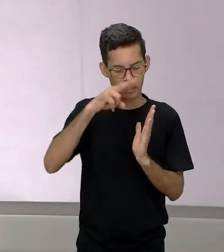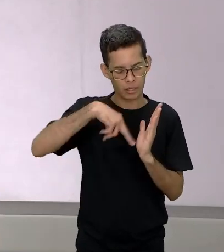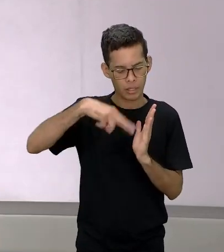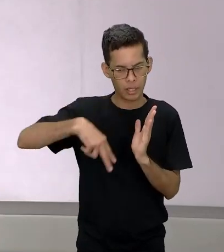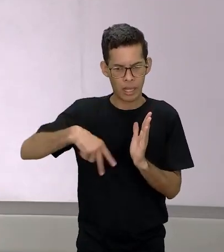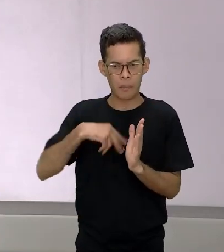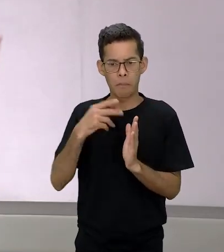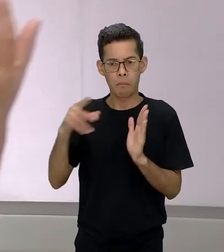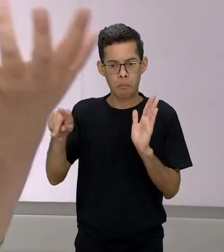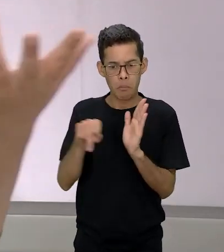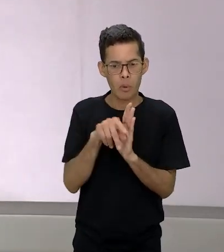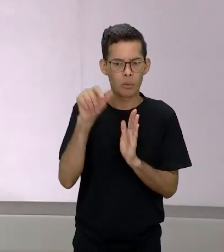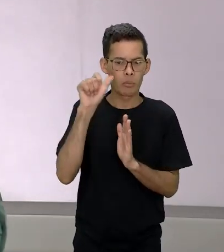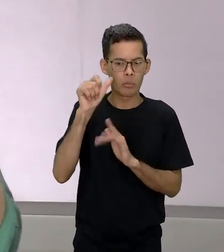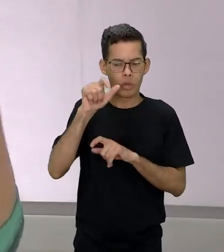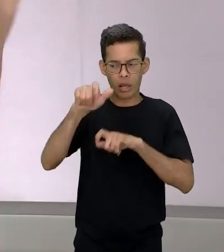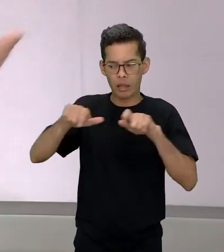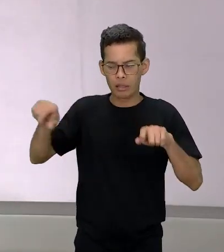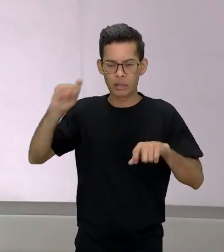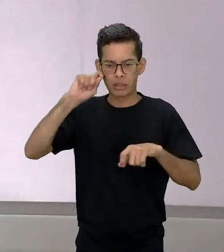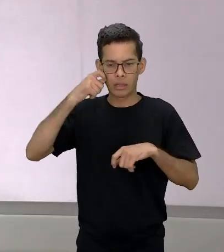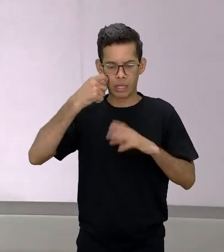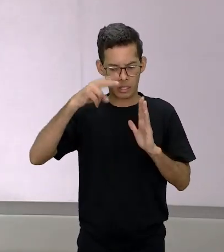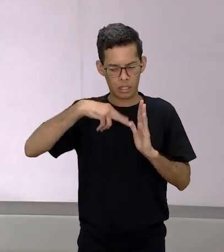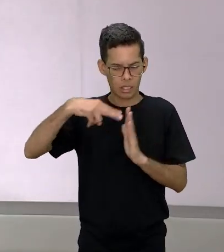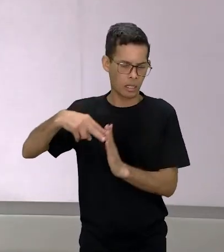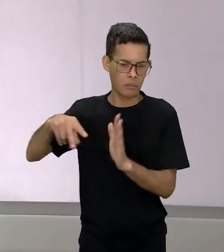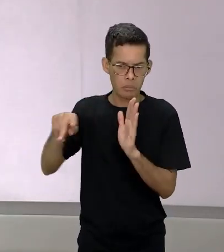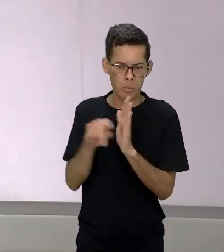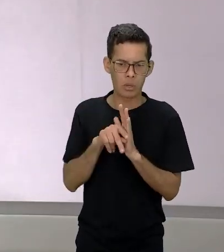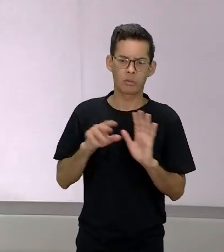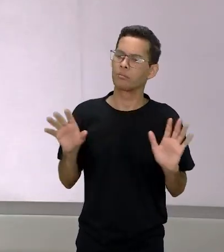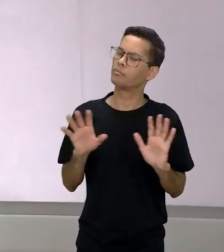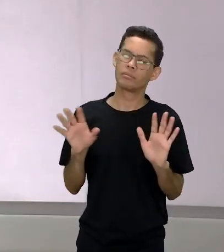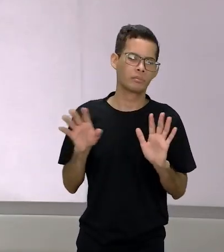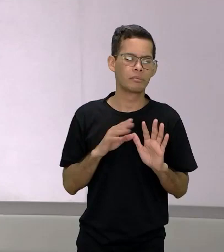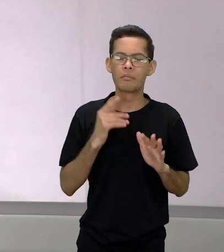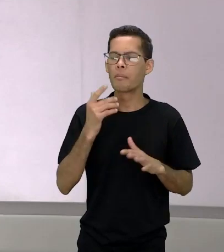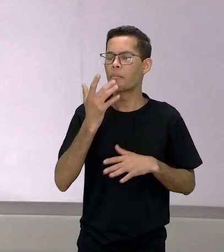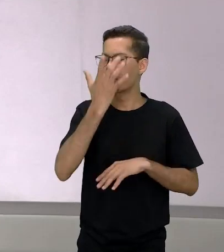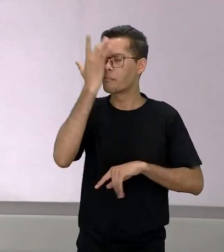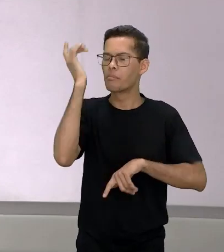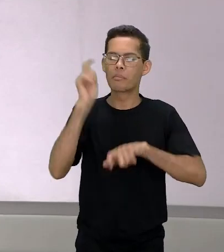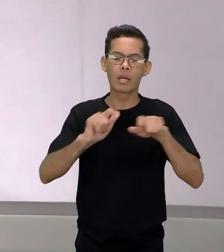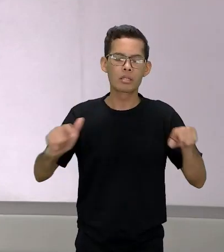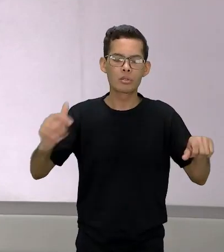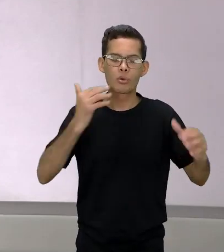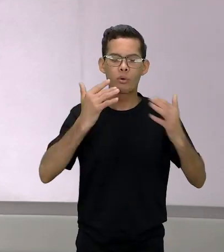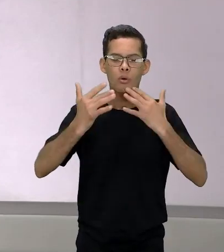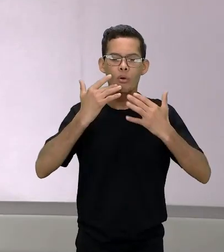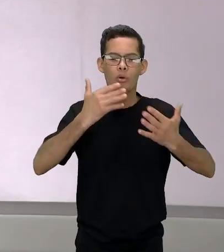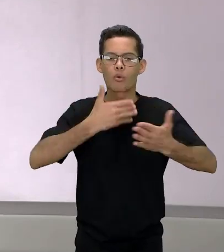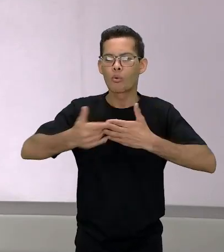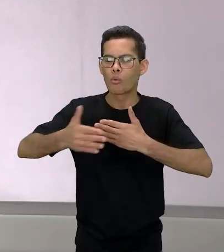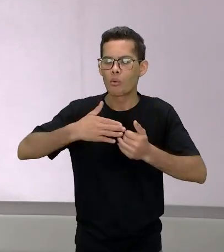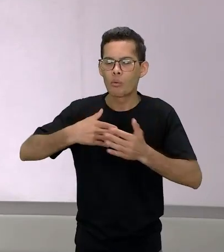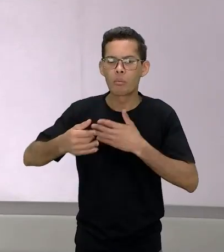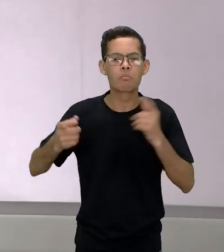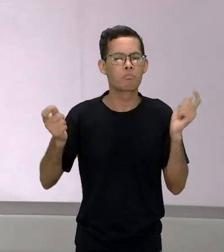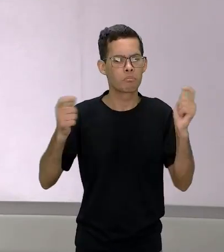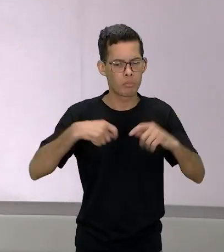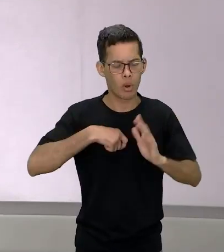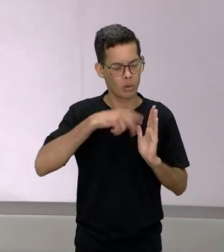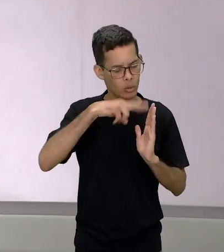negras né mas a leitura de todas as pessoas de todas as cores para remeter para